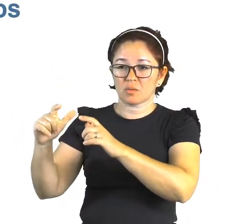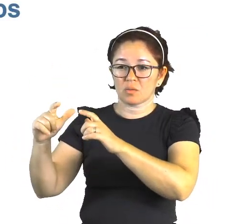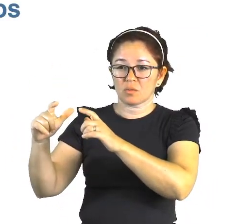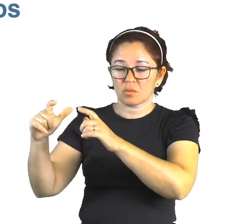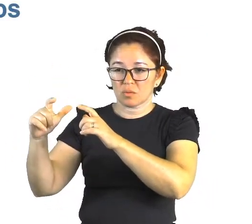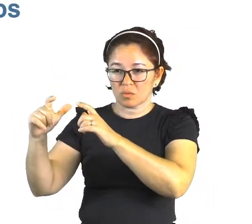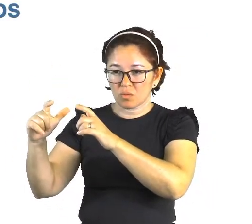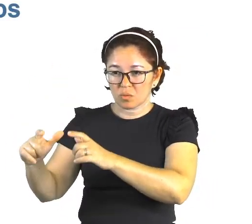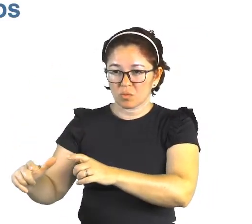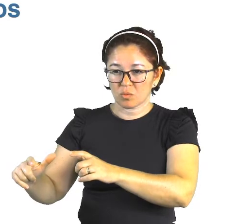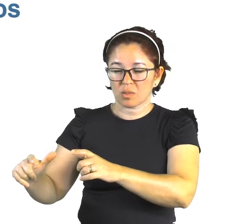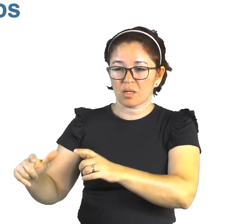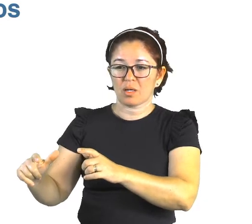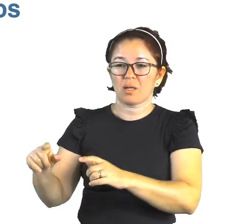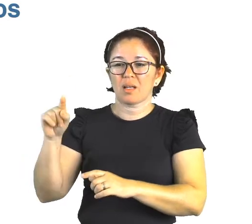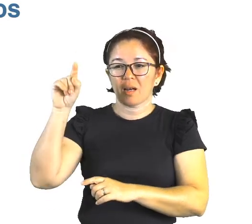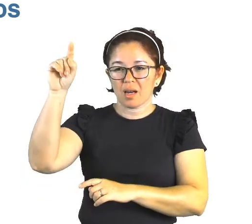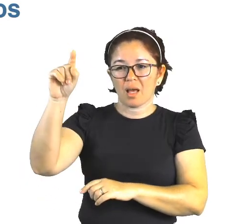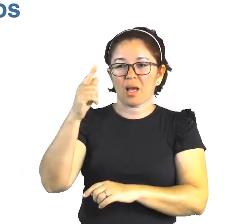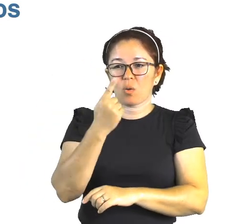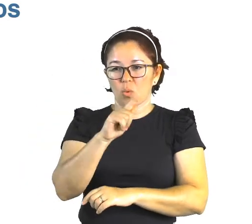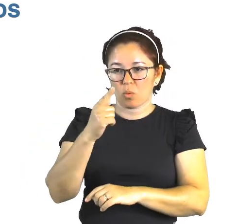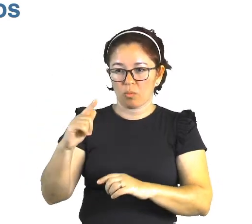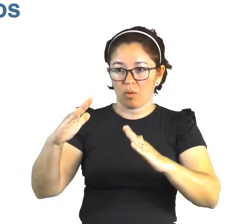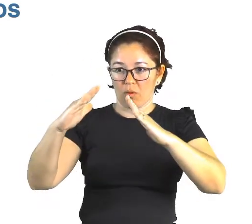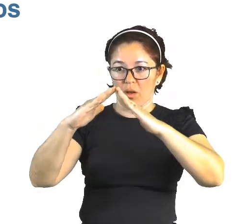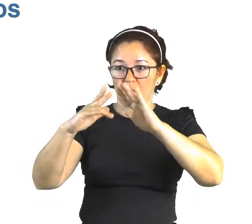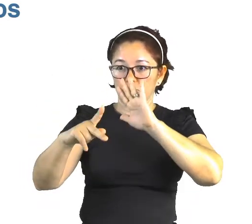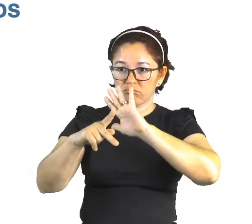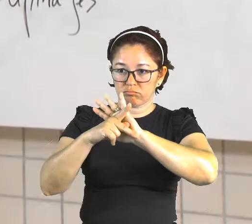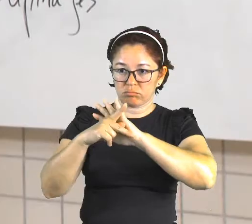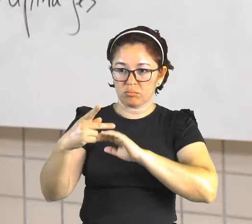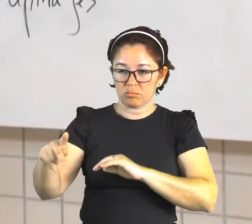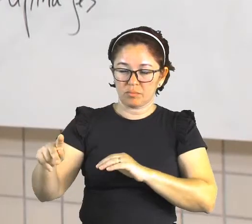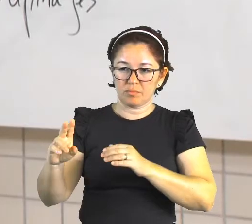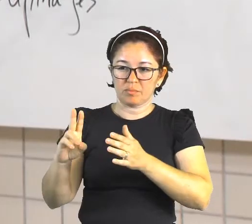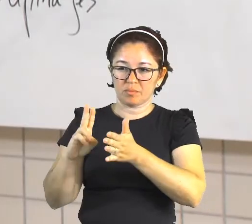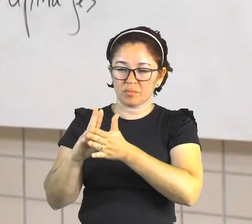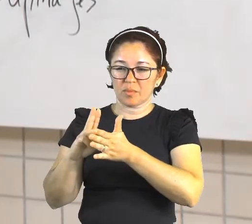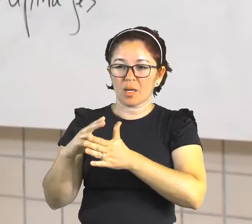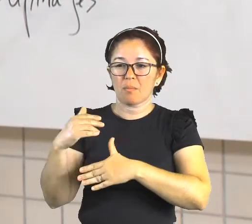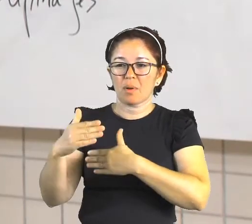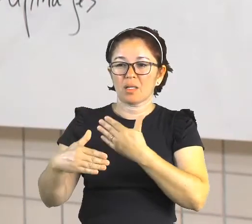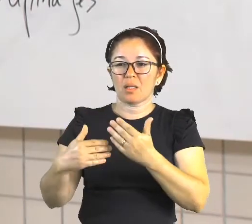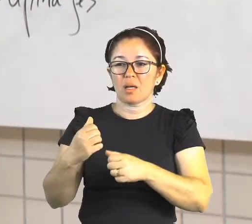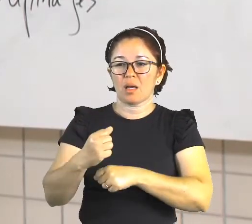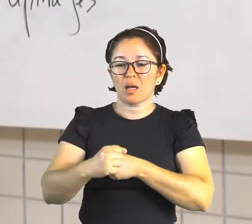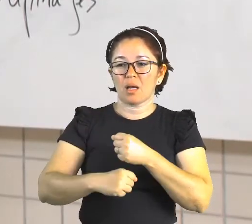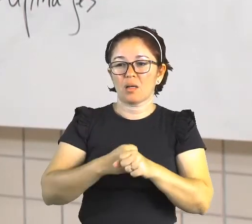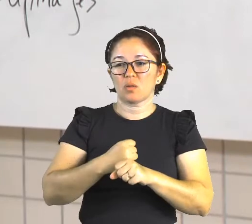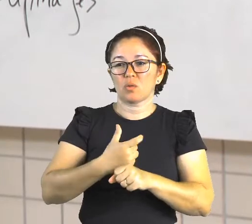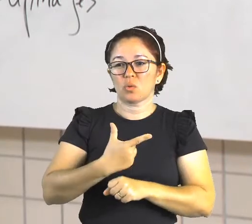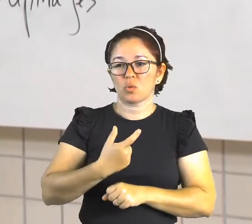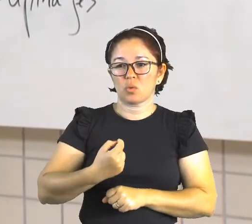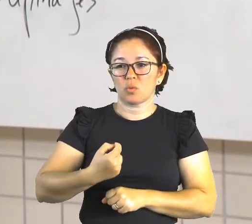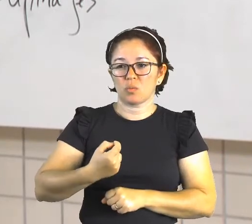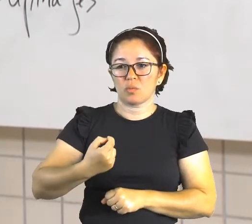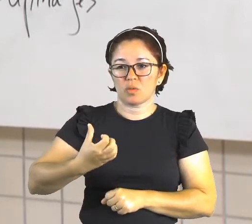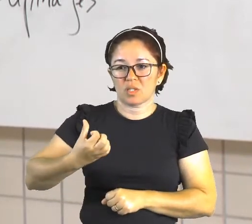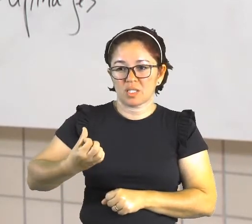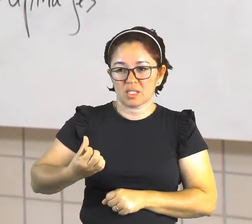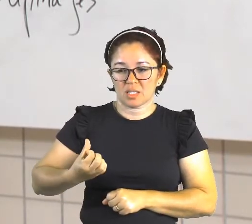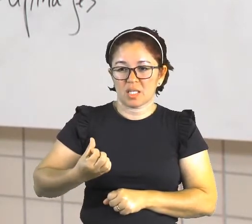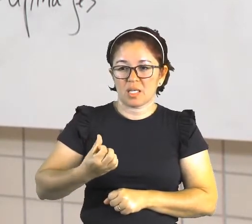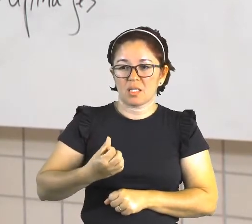em Gurupi. E em 2006, o governo, através da FUNAI, reconhece o território Crao